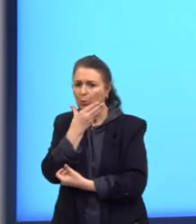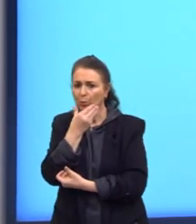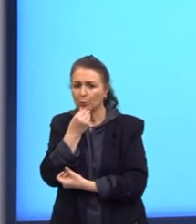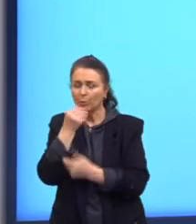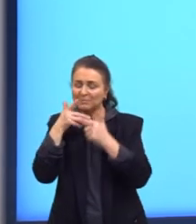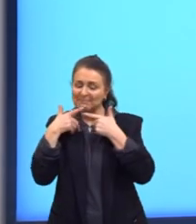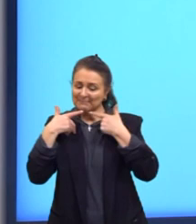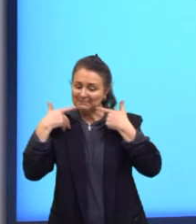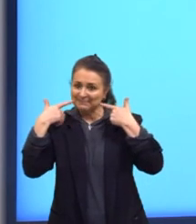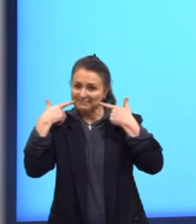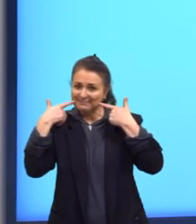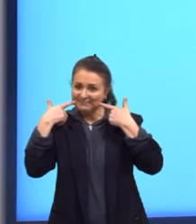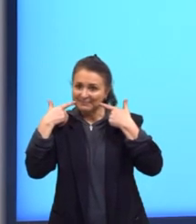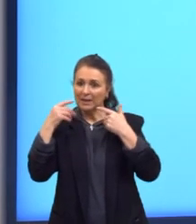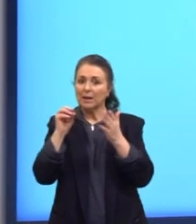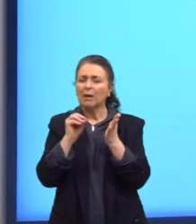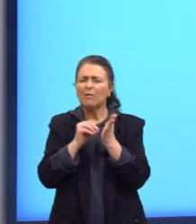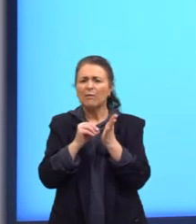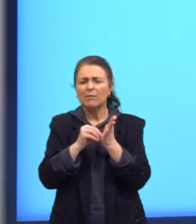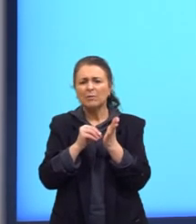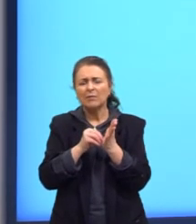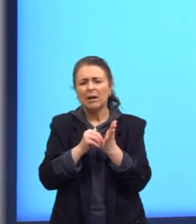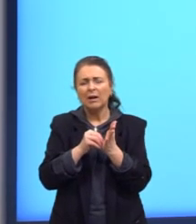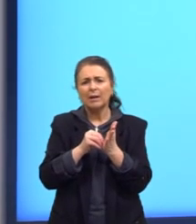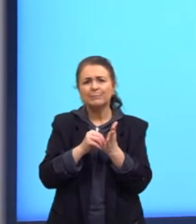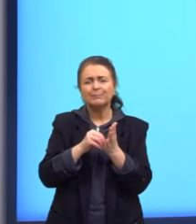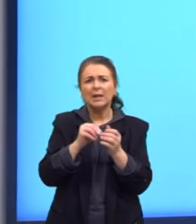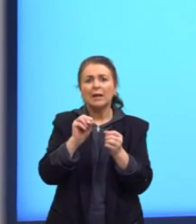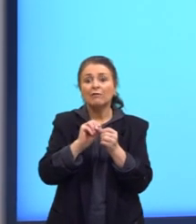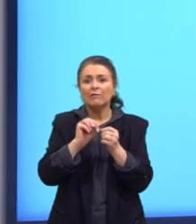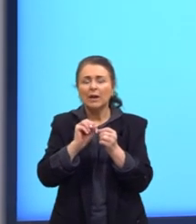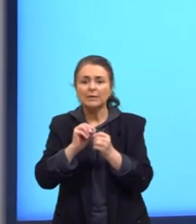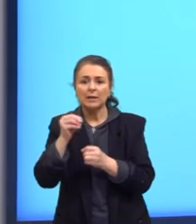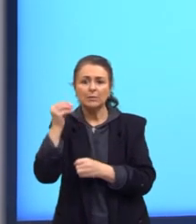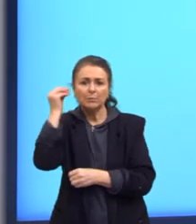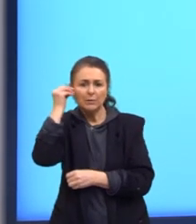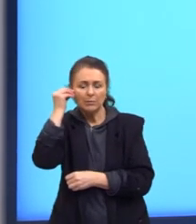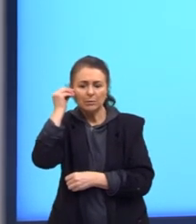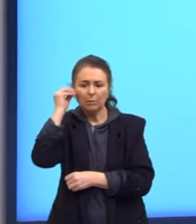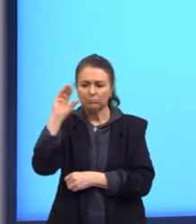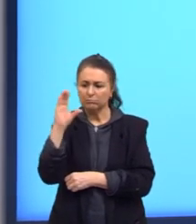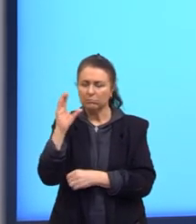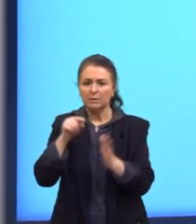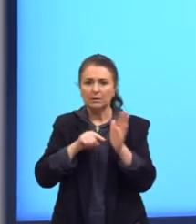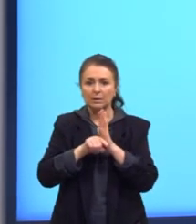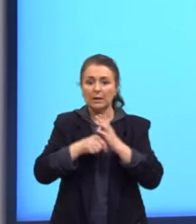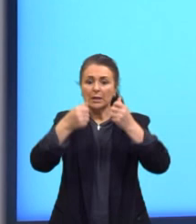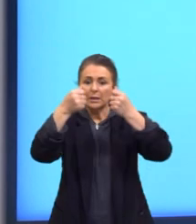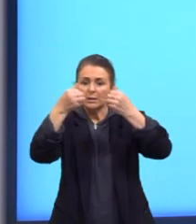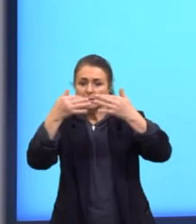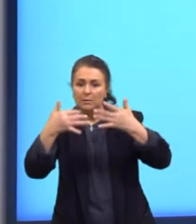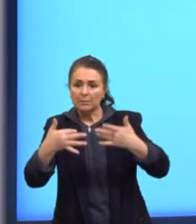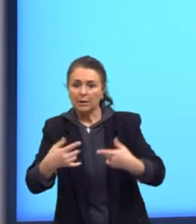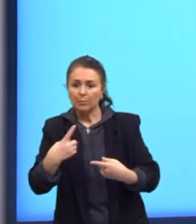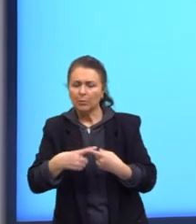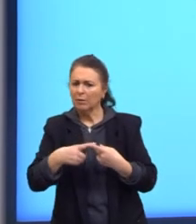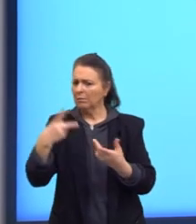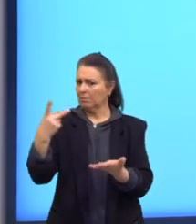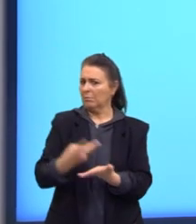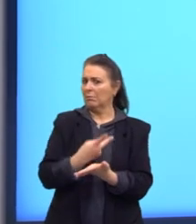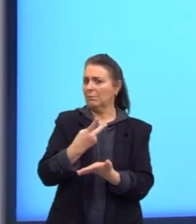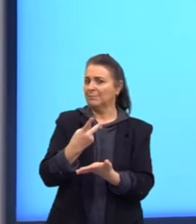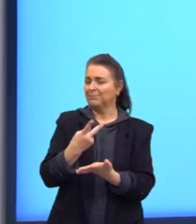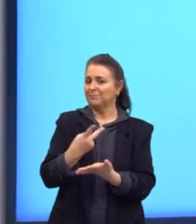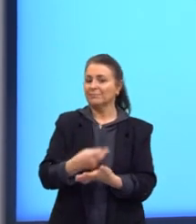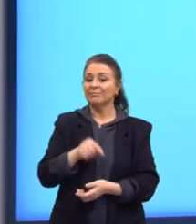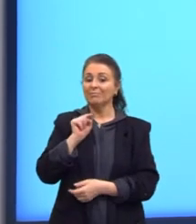do canto faz experimentos científicos. e ele explica o porquê que eles acontecem. Então, ali